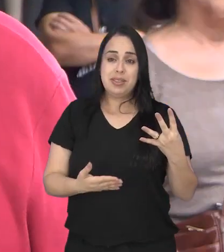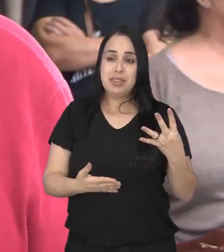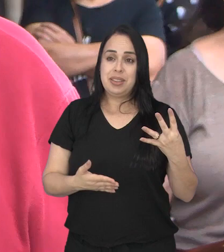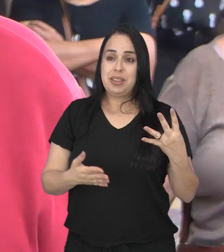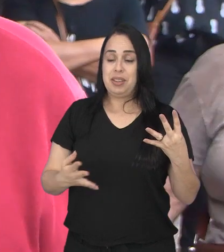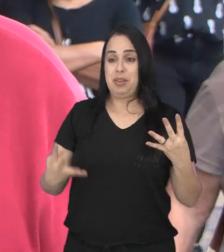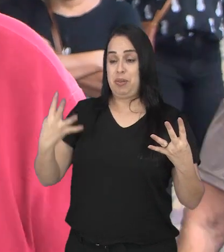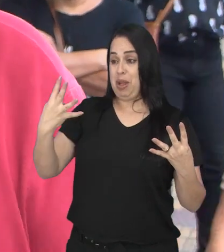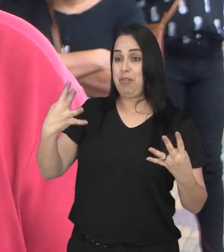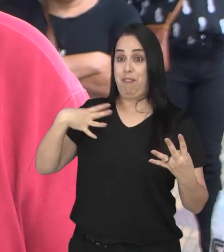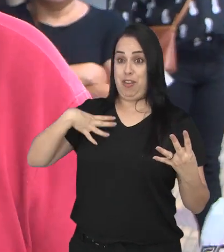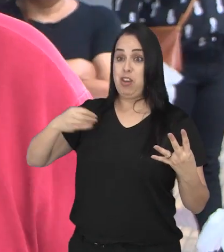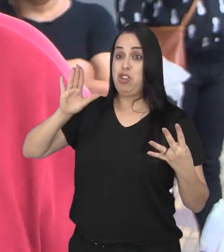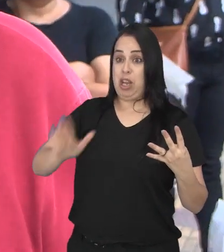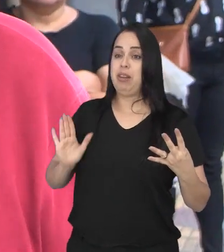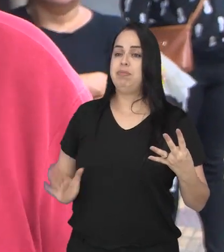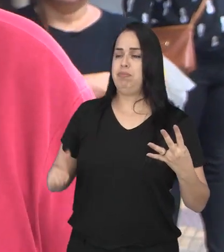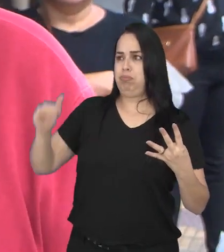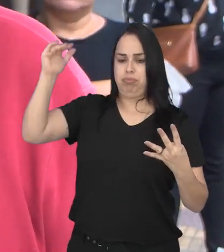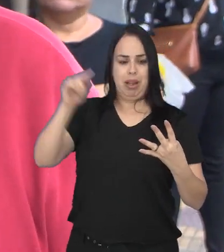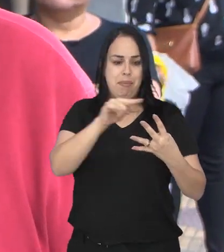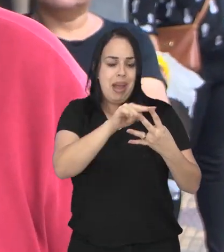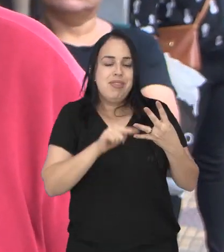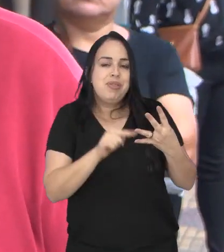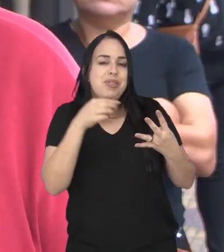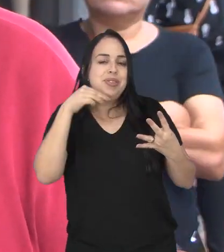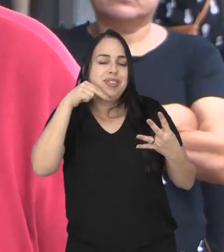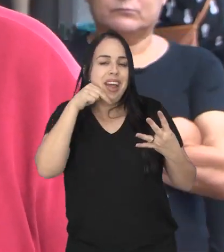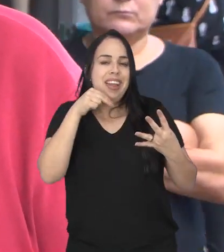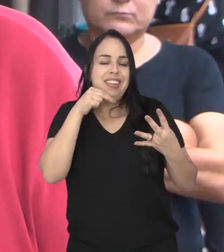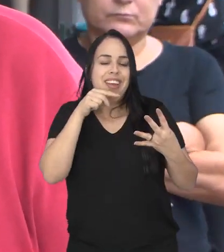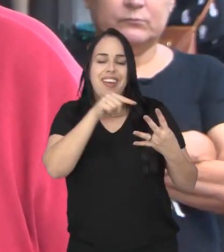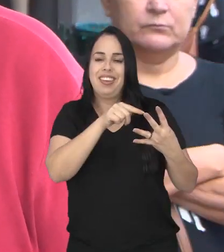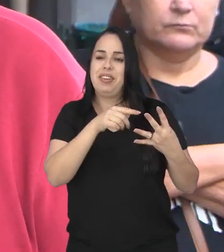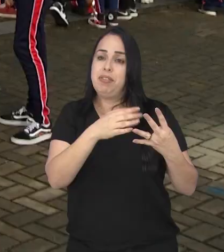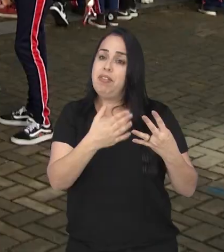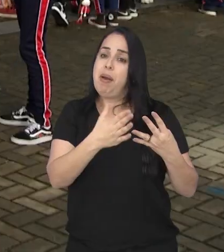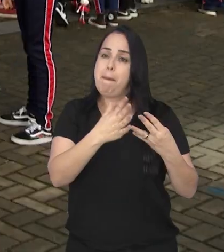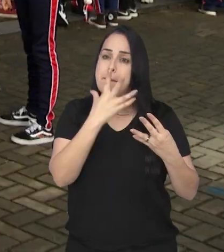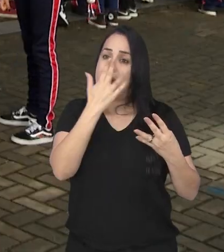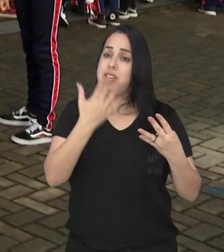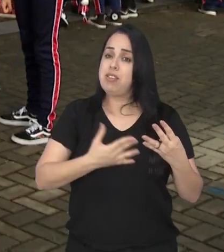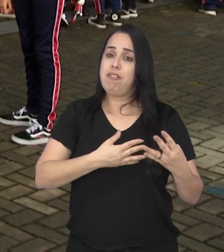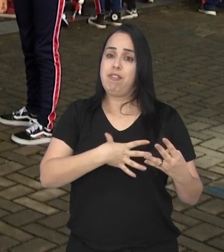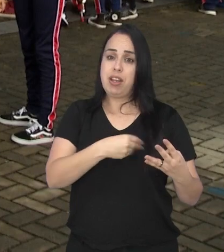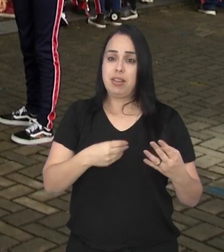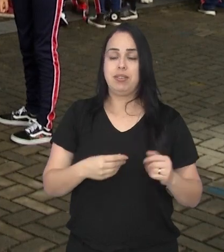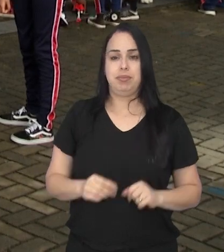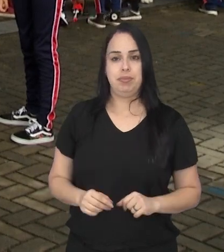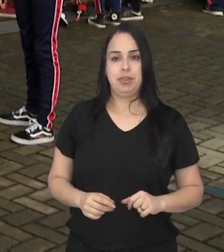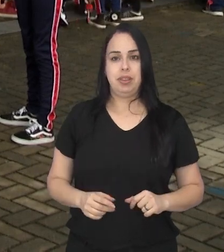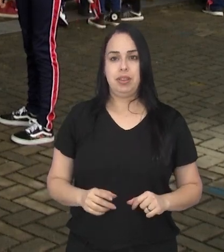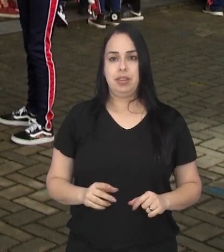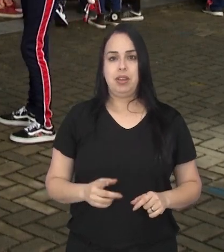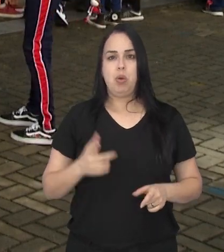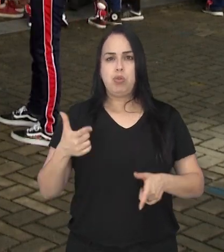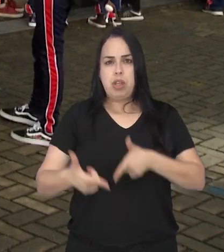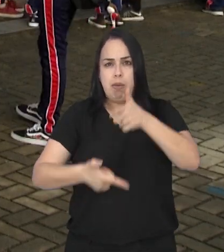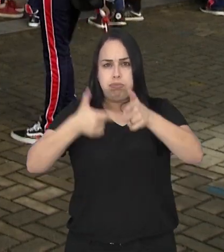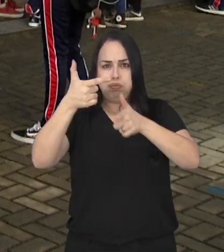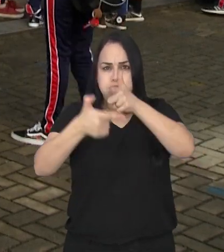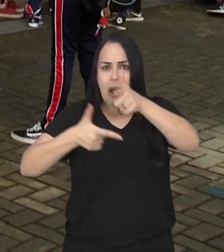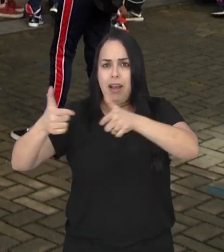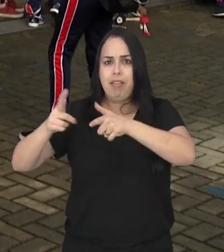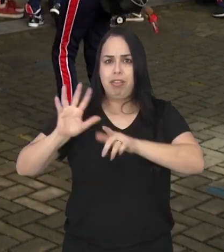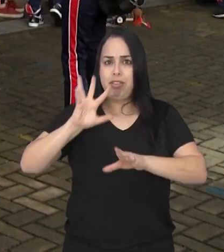estão criados, mas eles se preocupam mais do que a gente. Nos últimos meses, os ataques e ameaças às